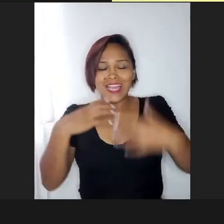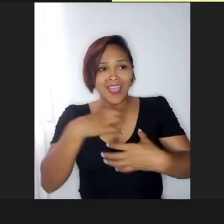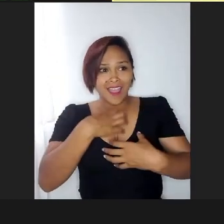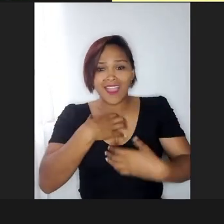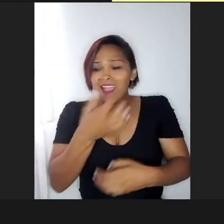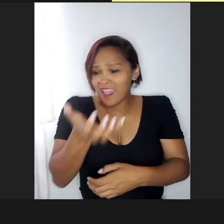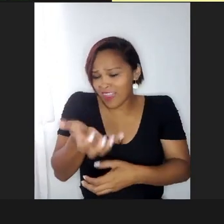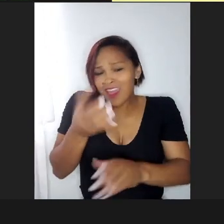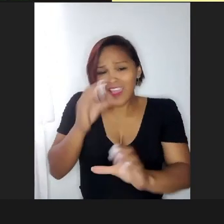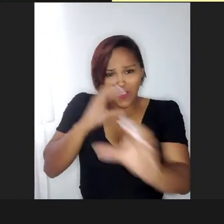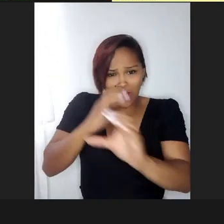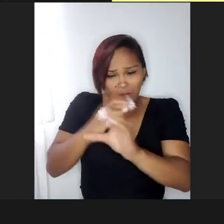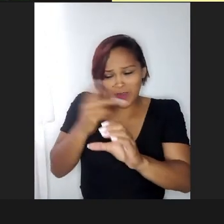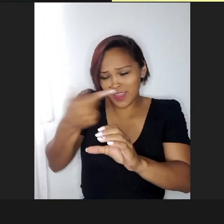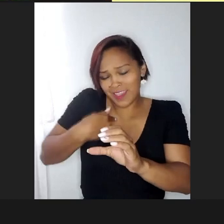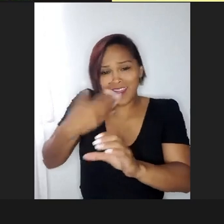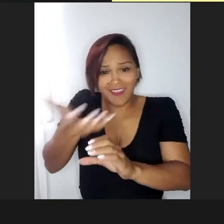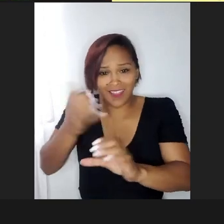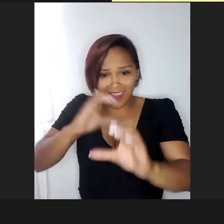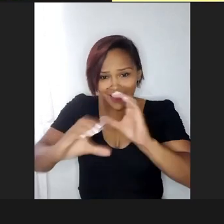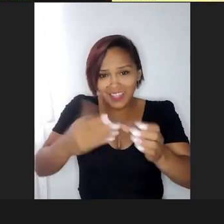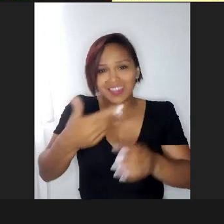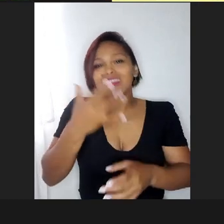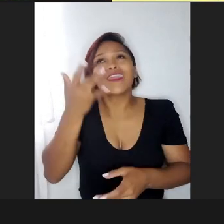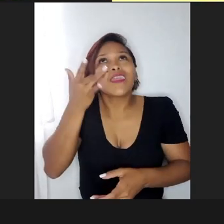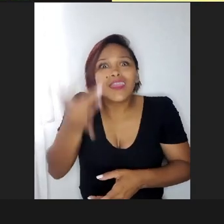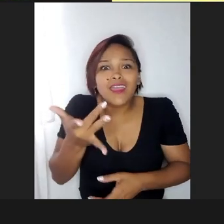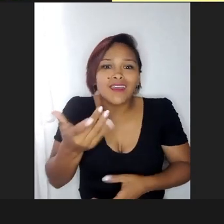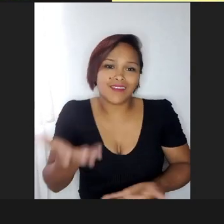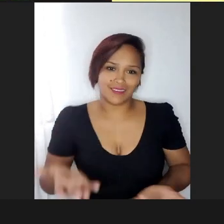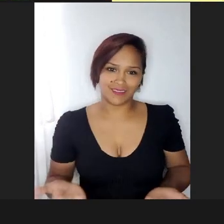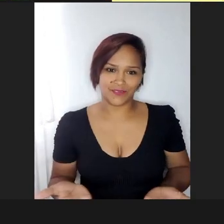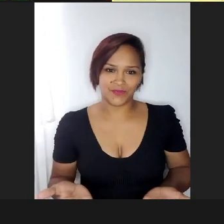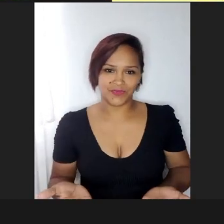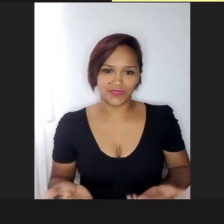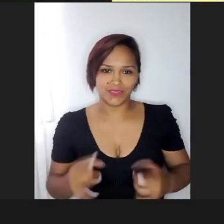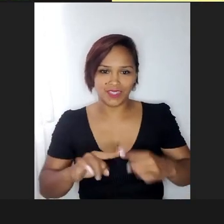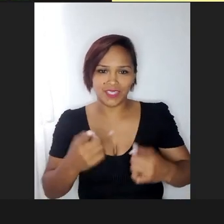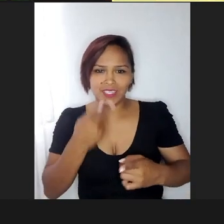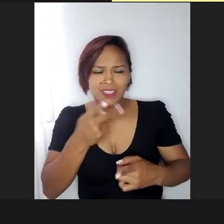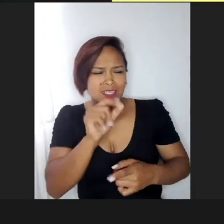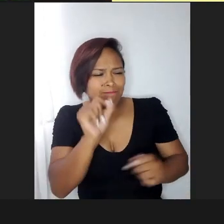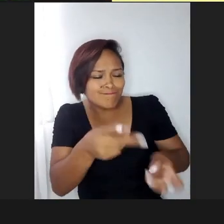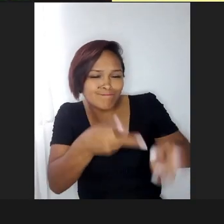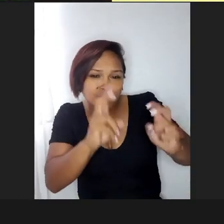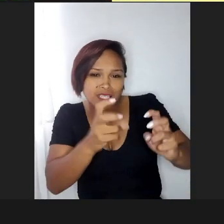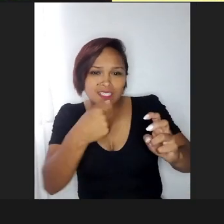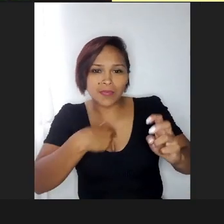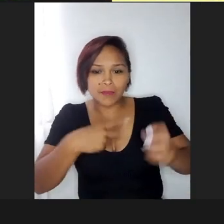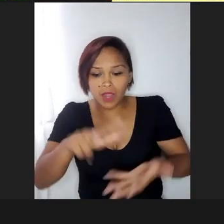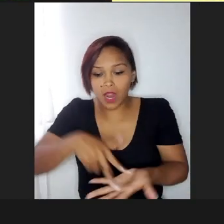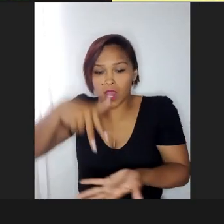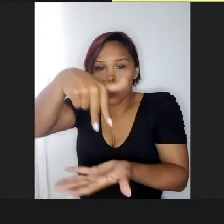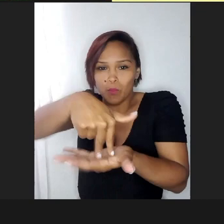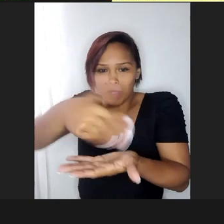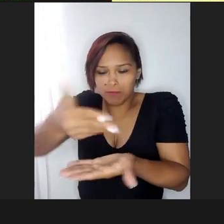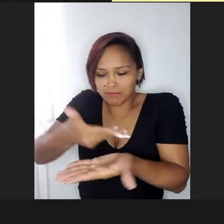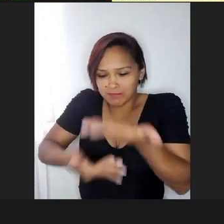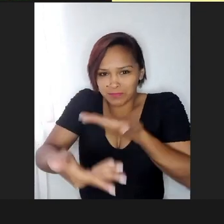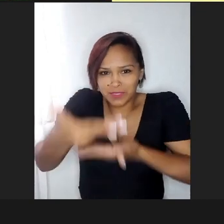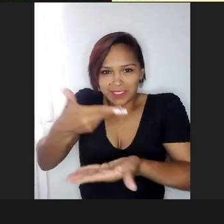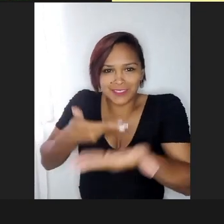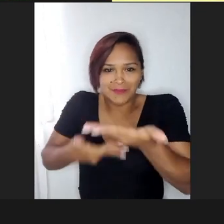preocupada comigo, ele está interessado em, né, ele, ele está me colocando dentro desse mundo,